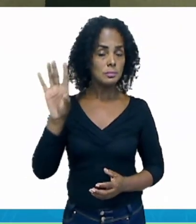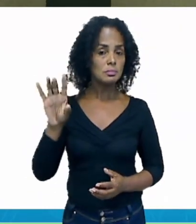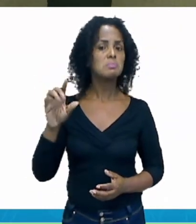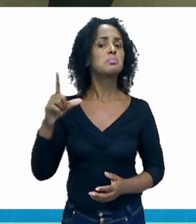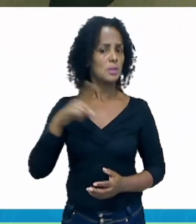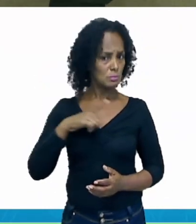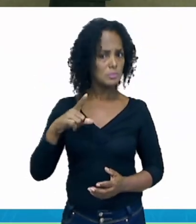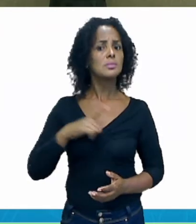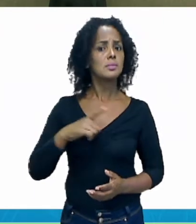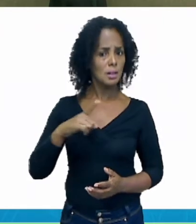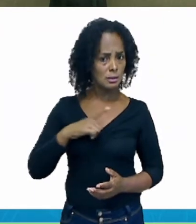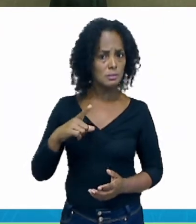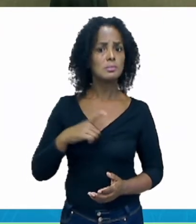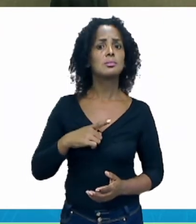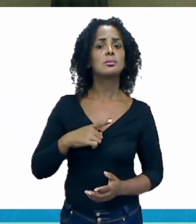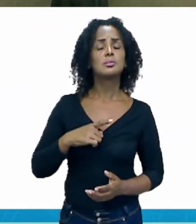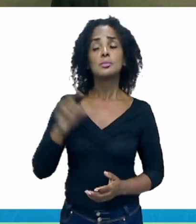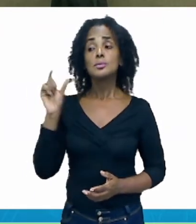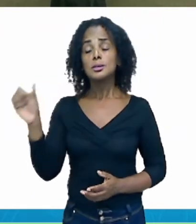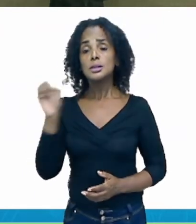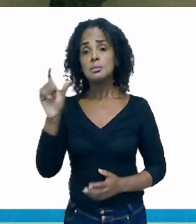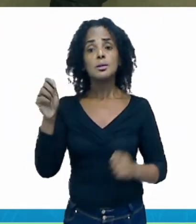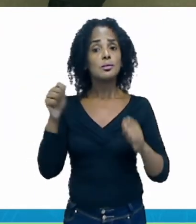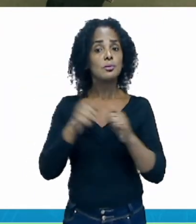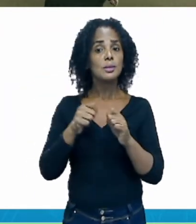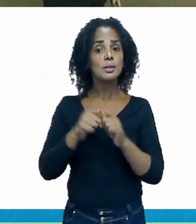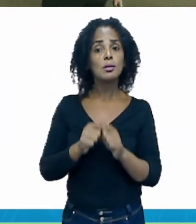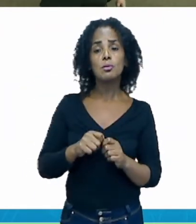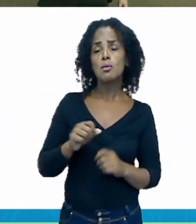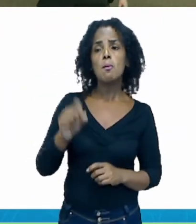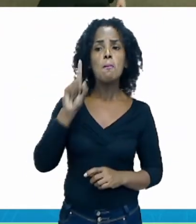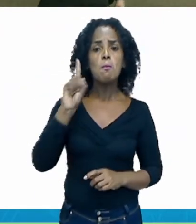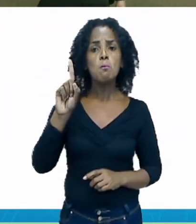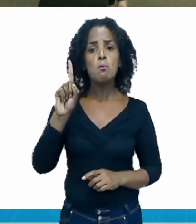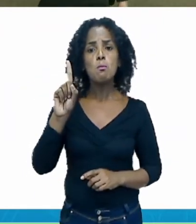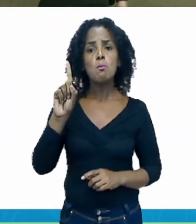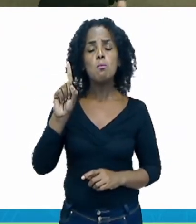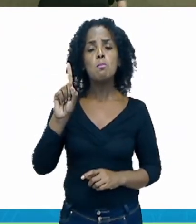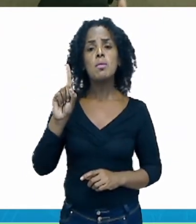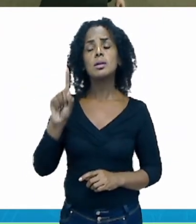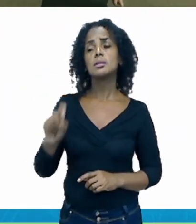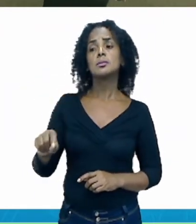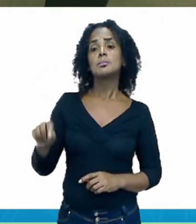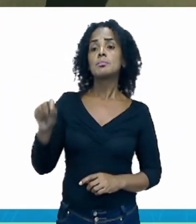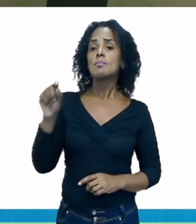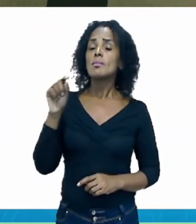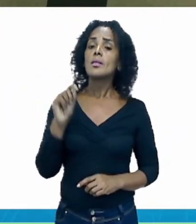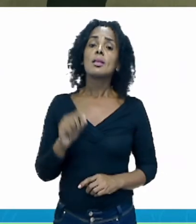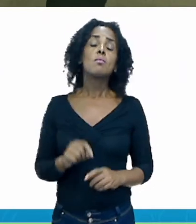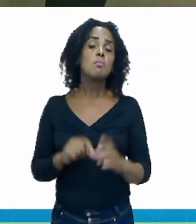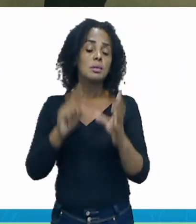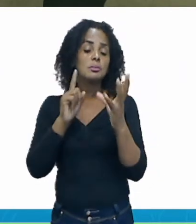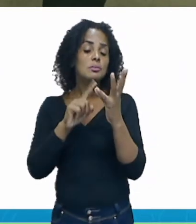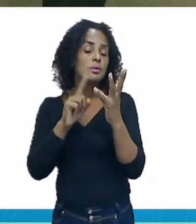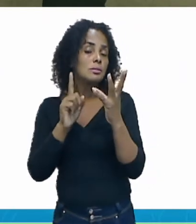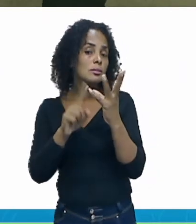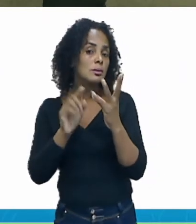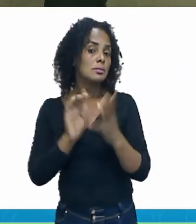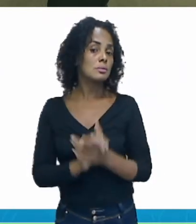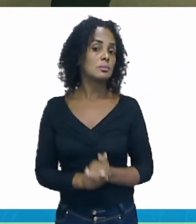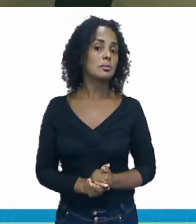tenho sim sílaba formada com apenas uma vogal. Agora a letra C.